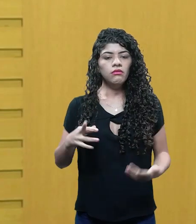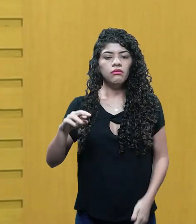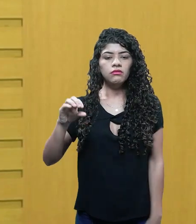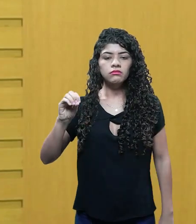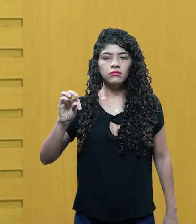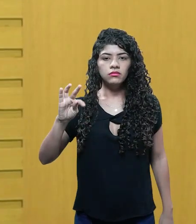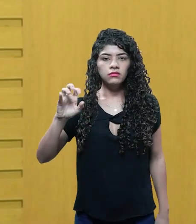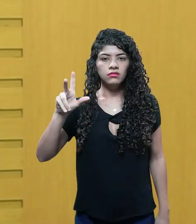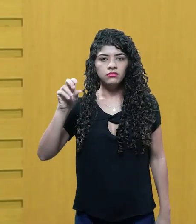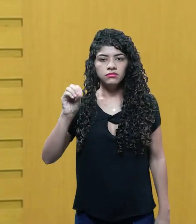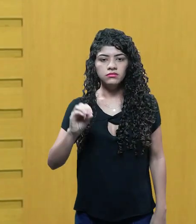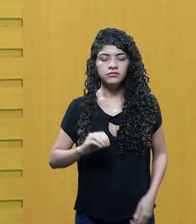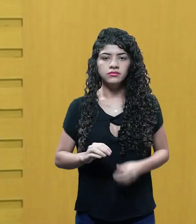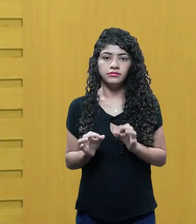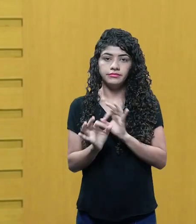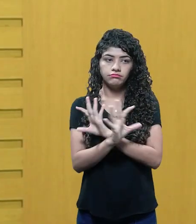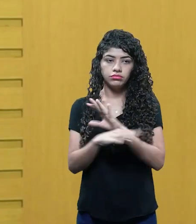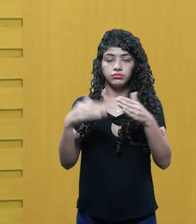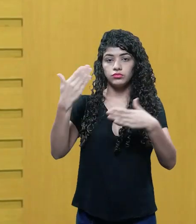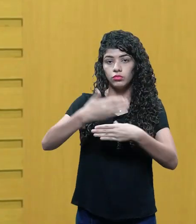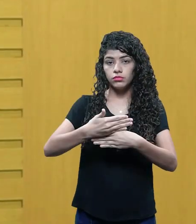roteiro? São cenas completas.